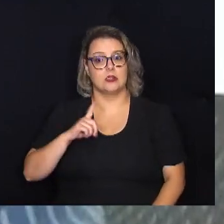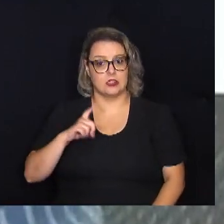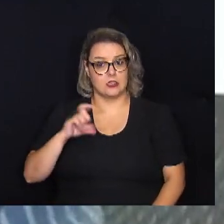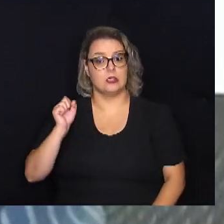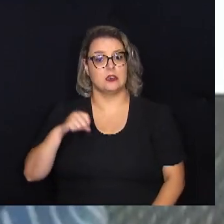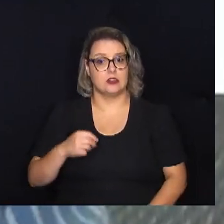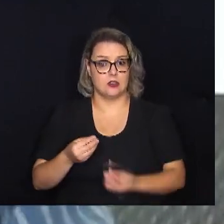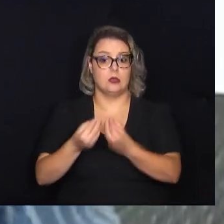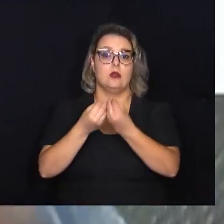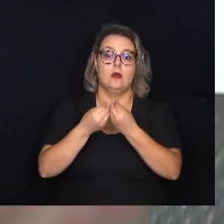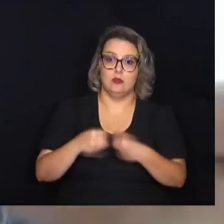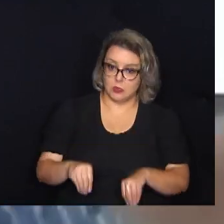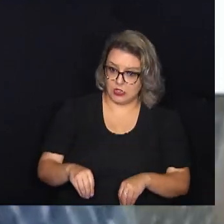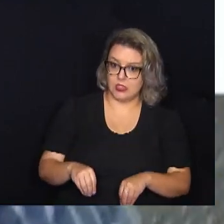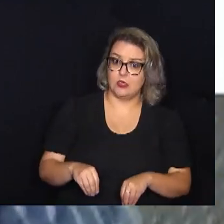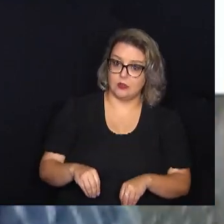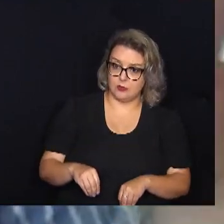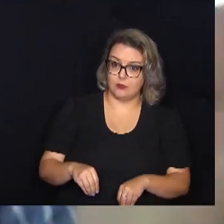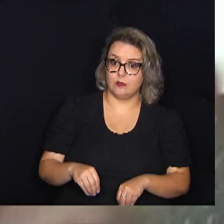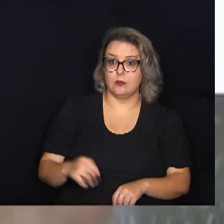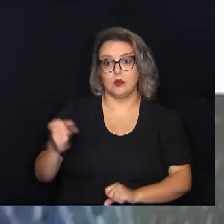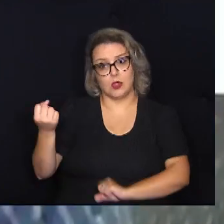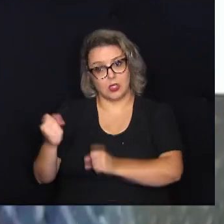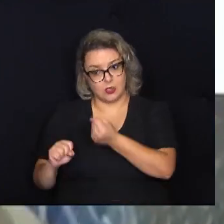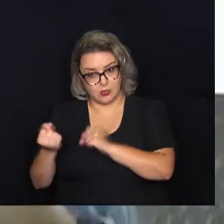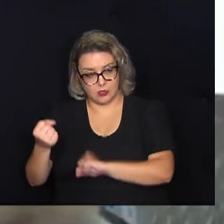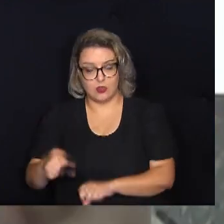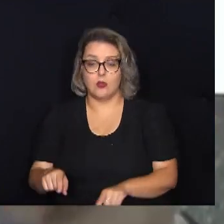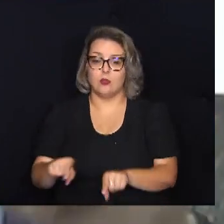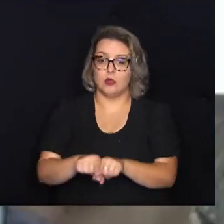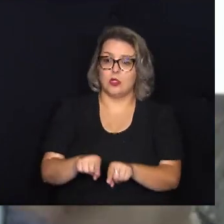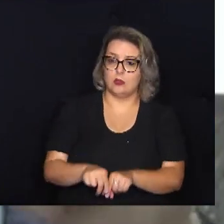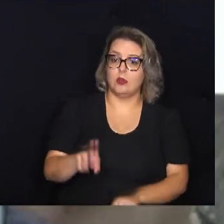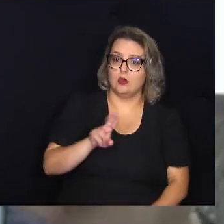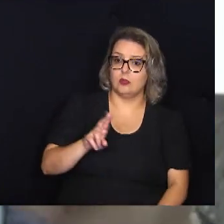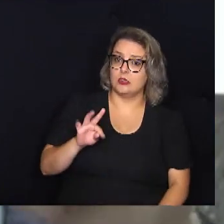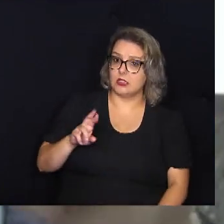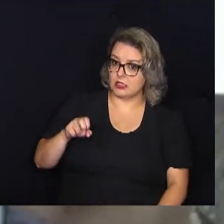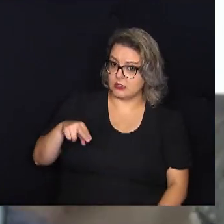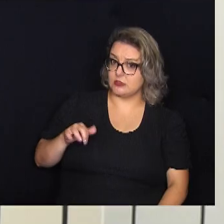prejuízos tanto para a indústria quanto para o uso transfusional.